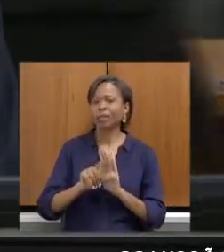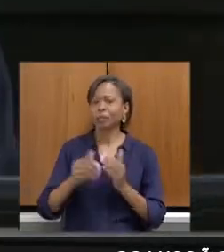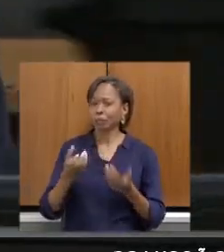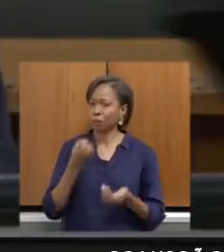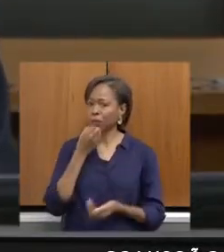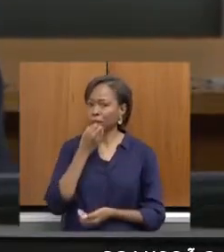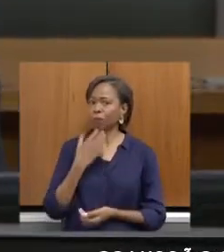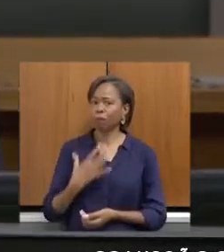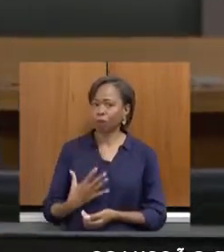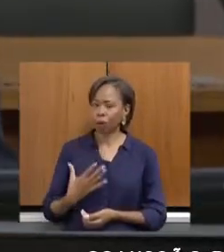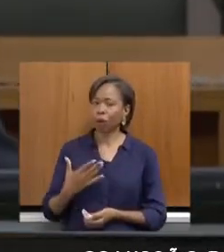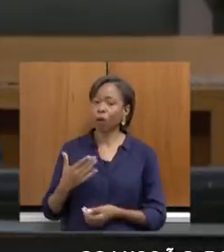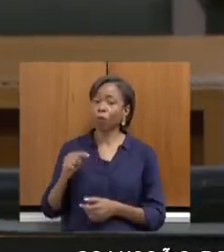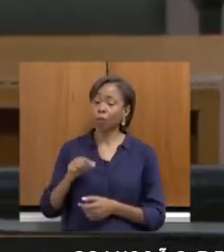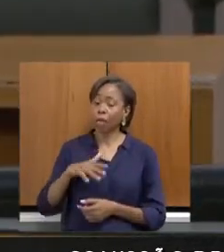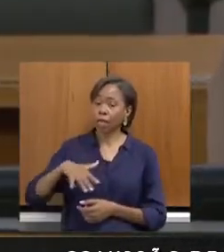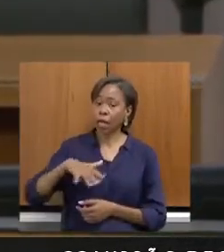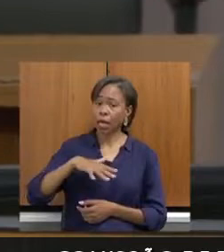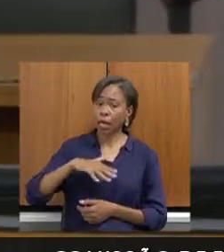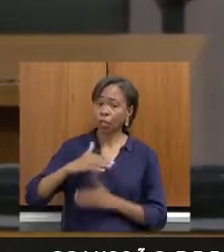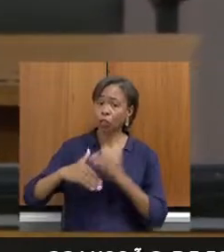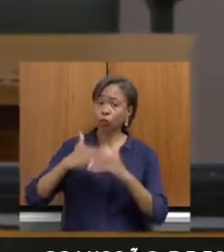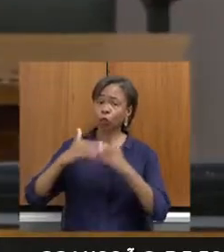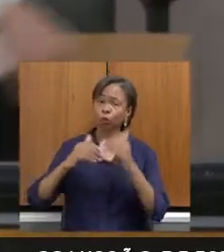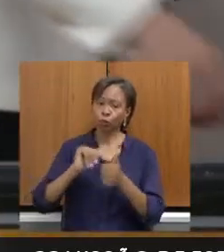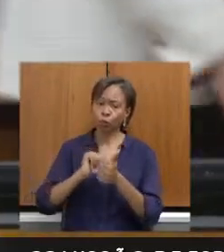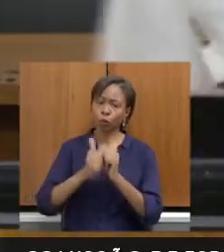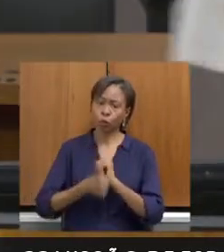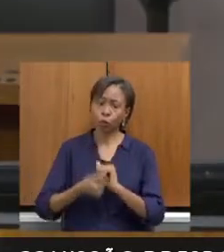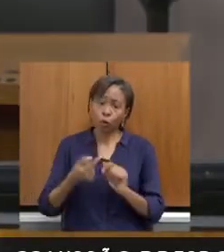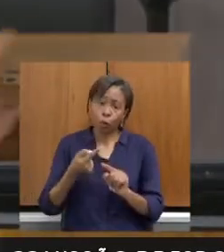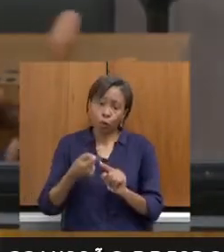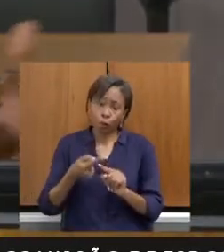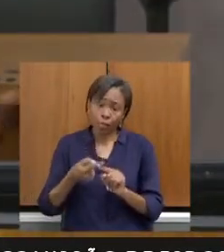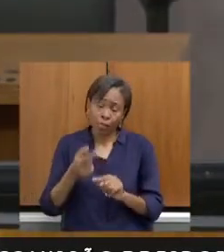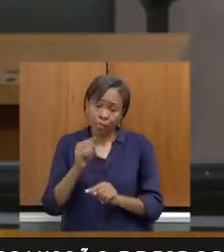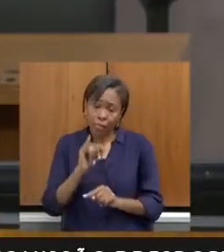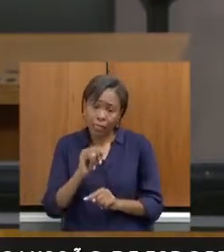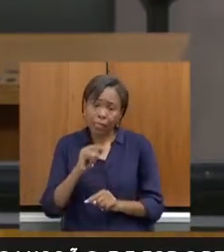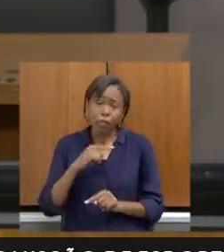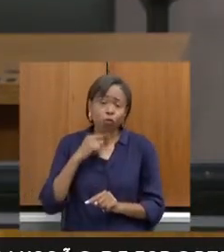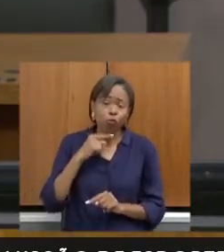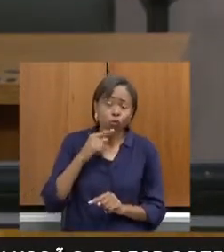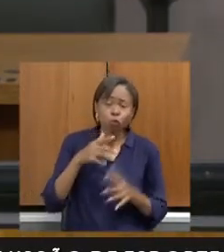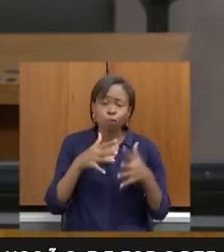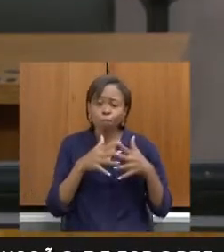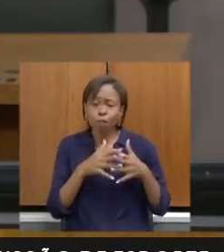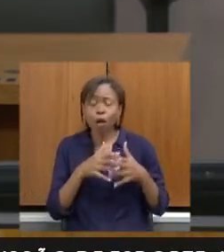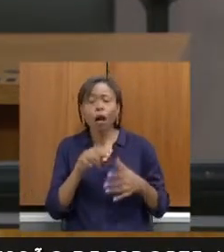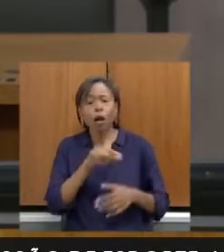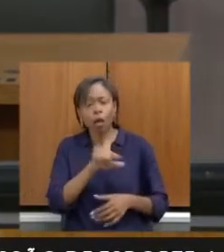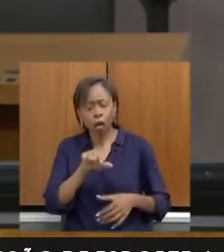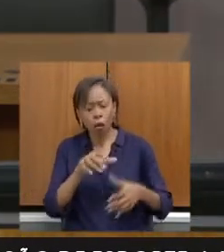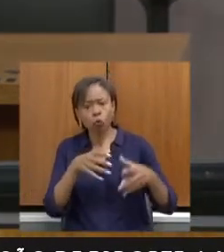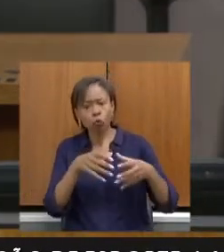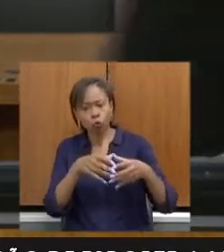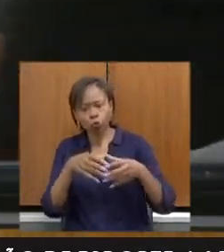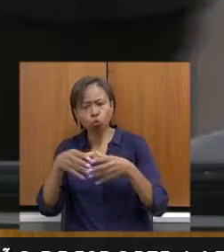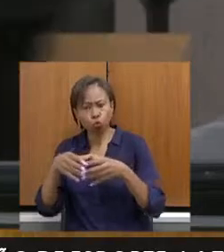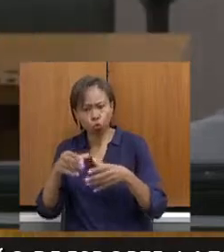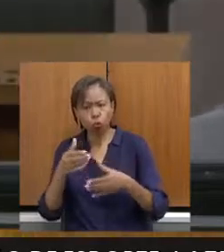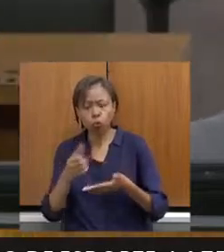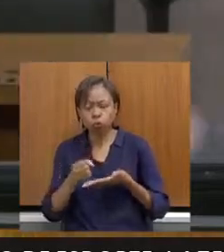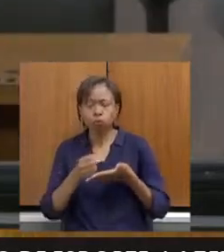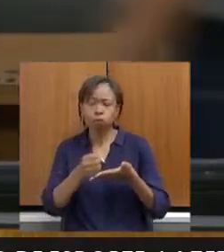de fomento ao esporte. Por quê? Qualquer outra dúvida que tiver, nós estamos com a equipe completa. Então,